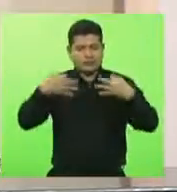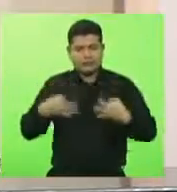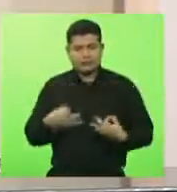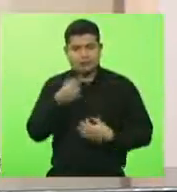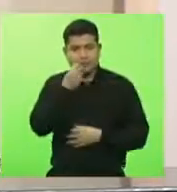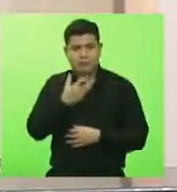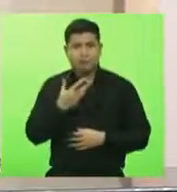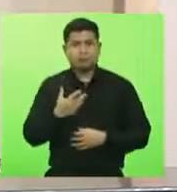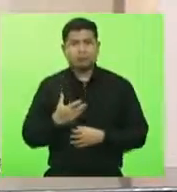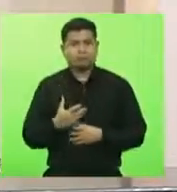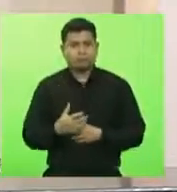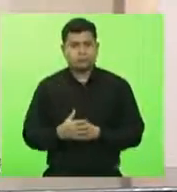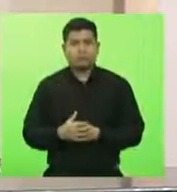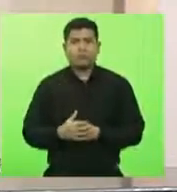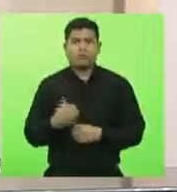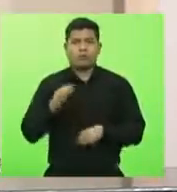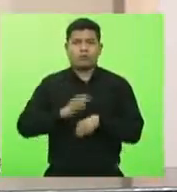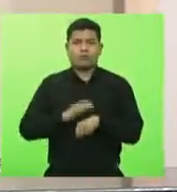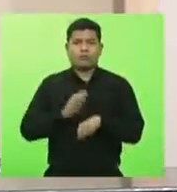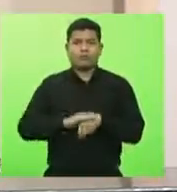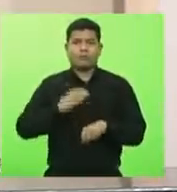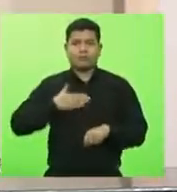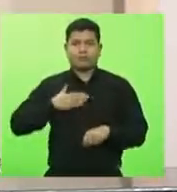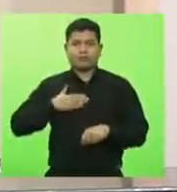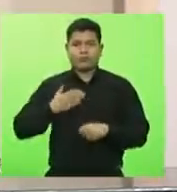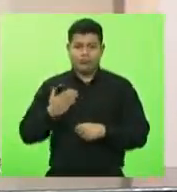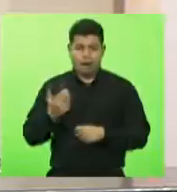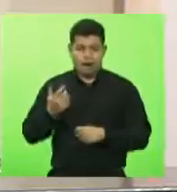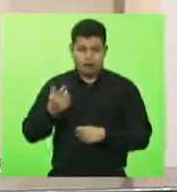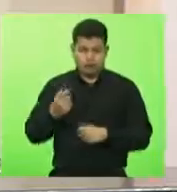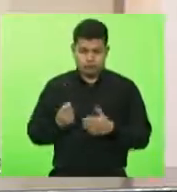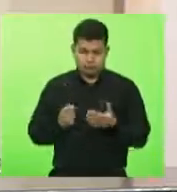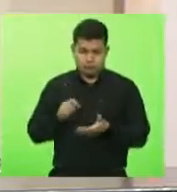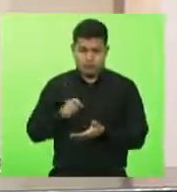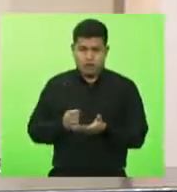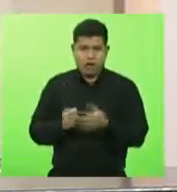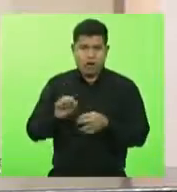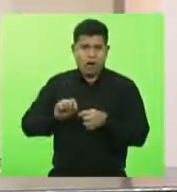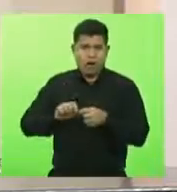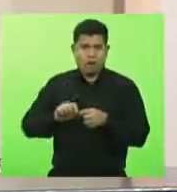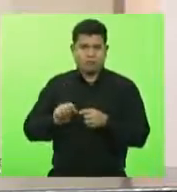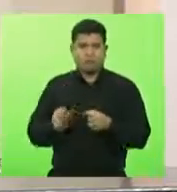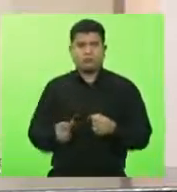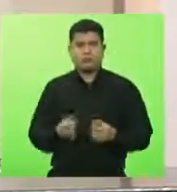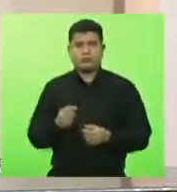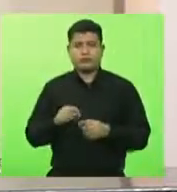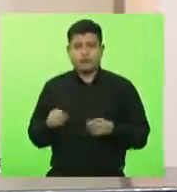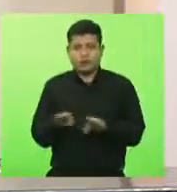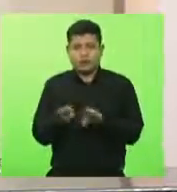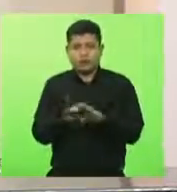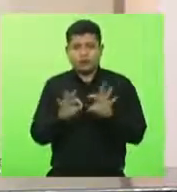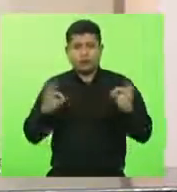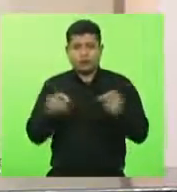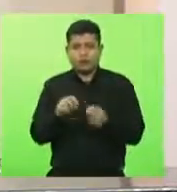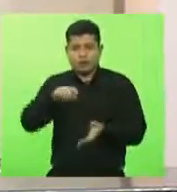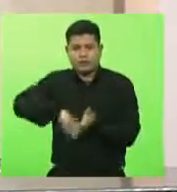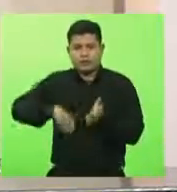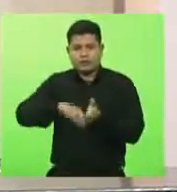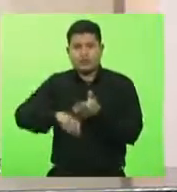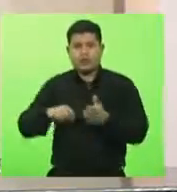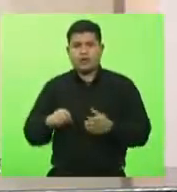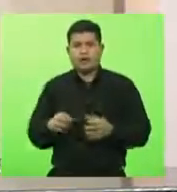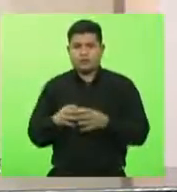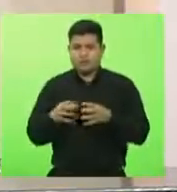feita de minha autoria, que tem agora a chancela e as digitais de todos os deputados da bancada do oeste catarinense.